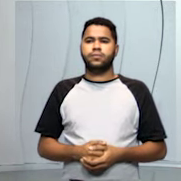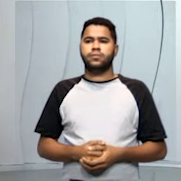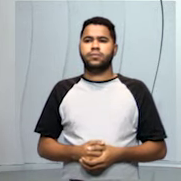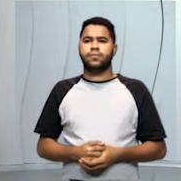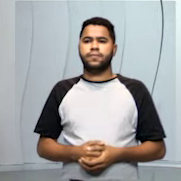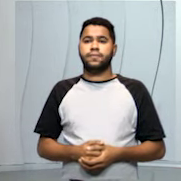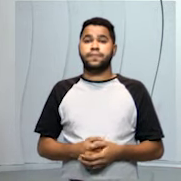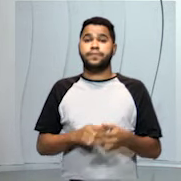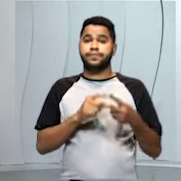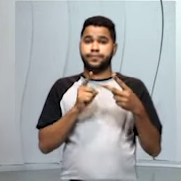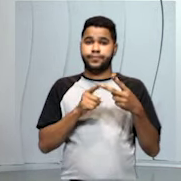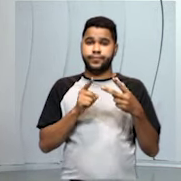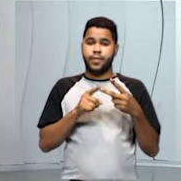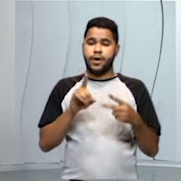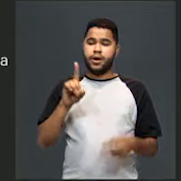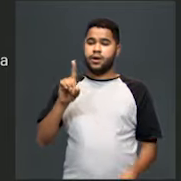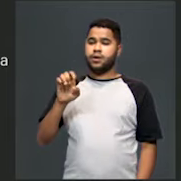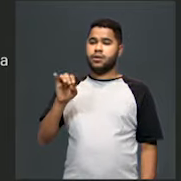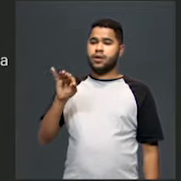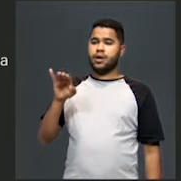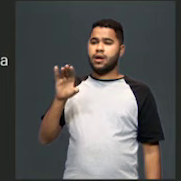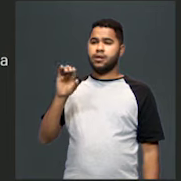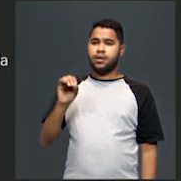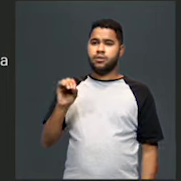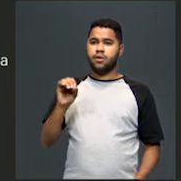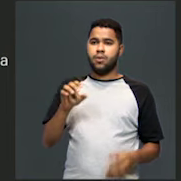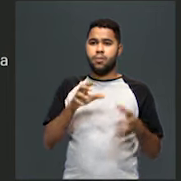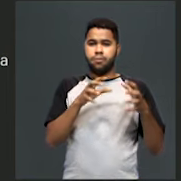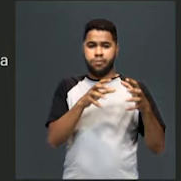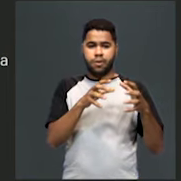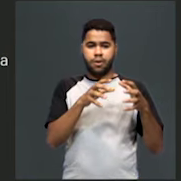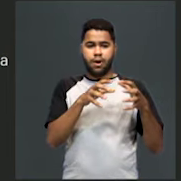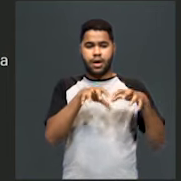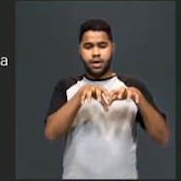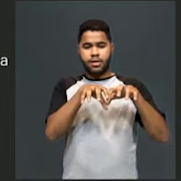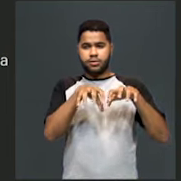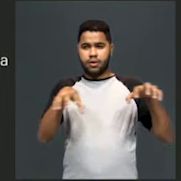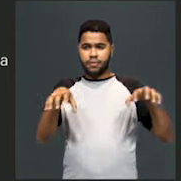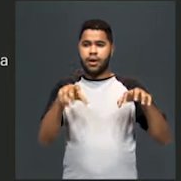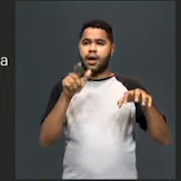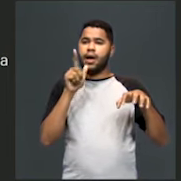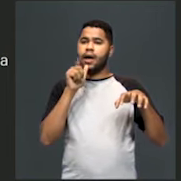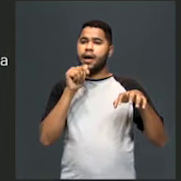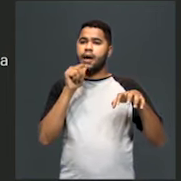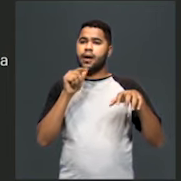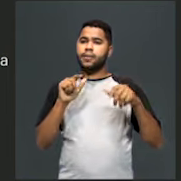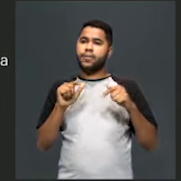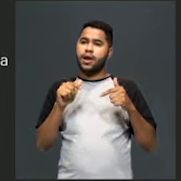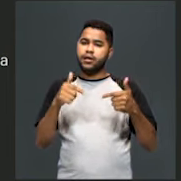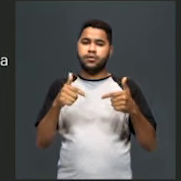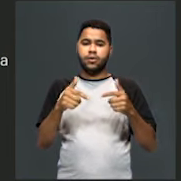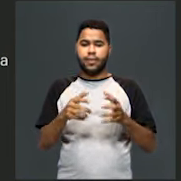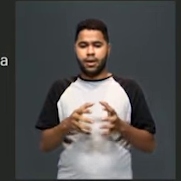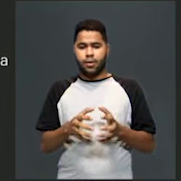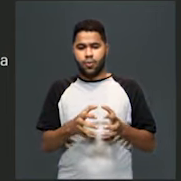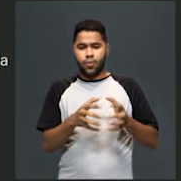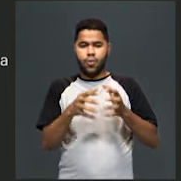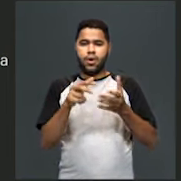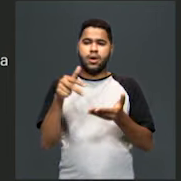A decantação. Os flocos formados são separados da água por ação da gravidade.